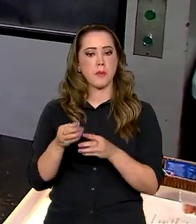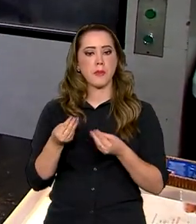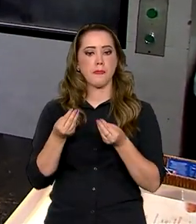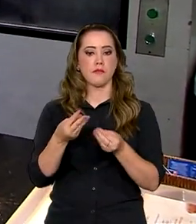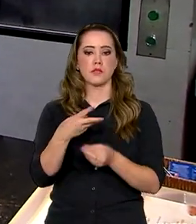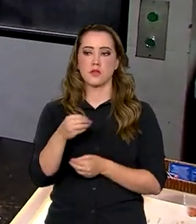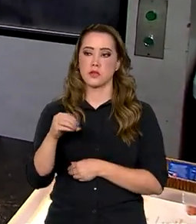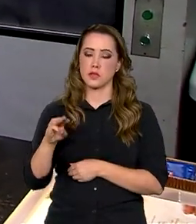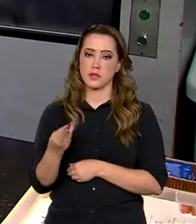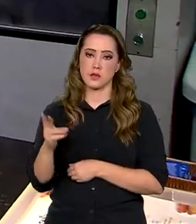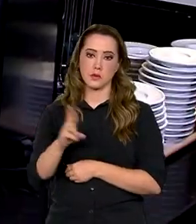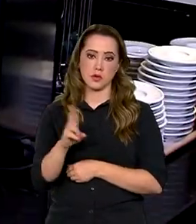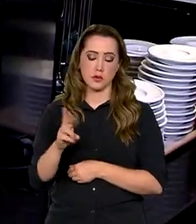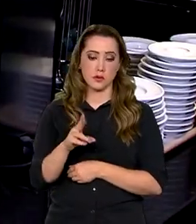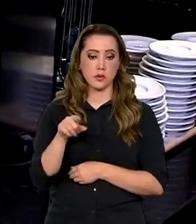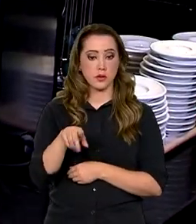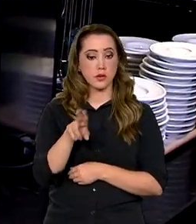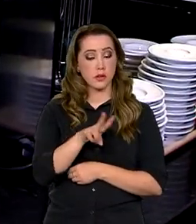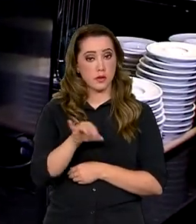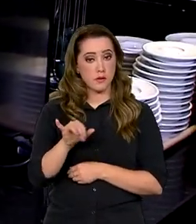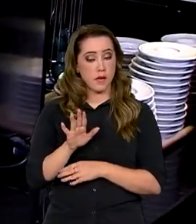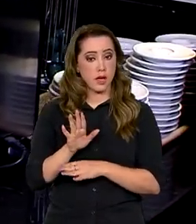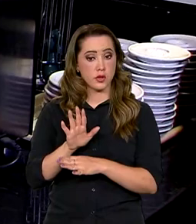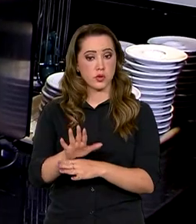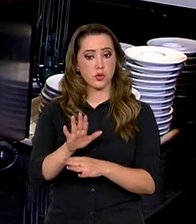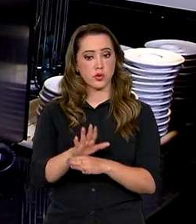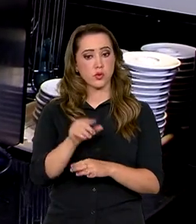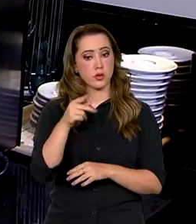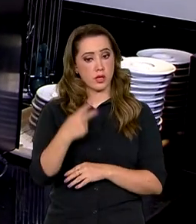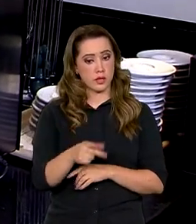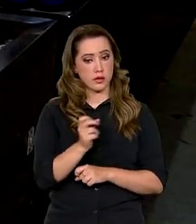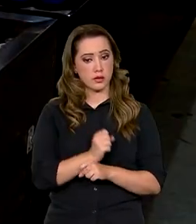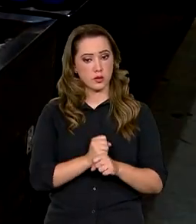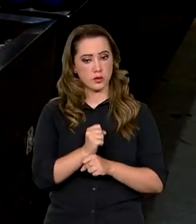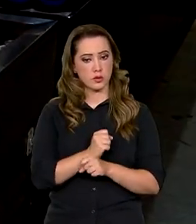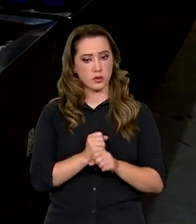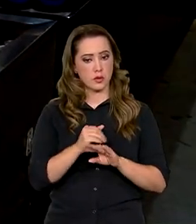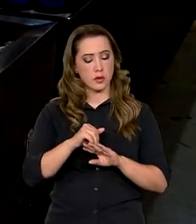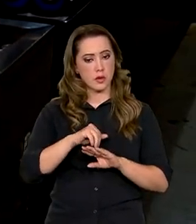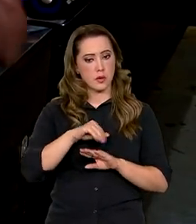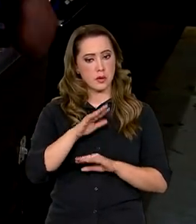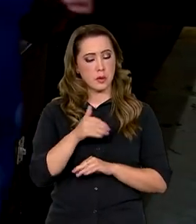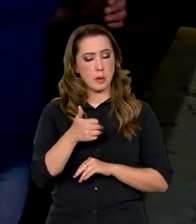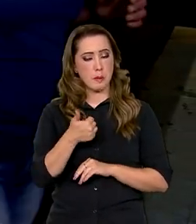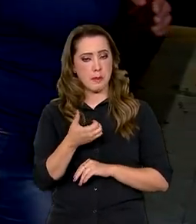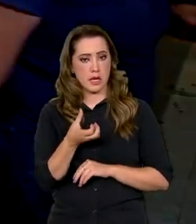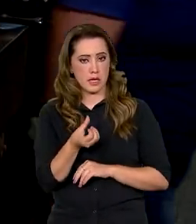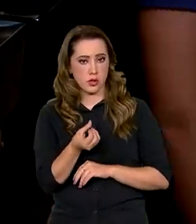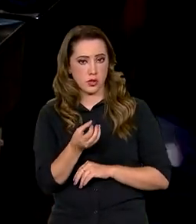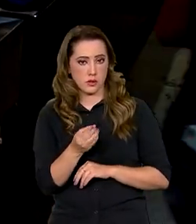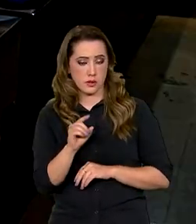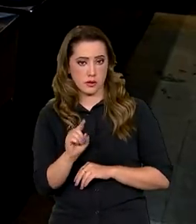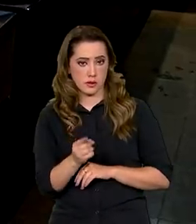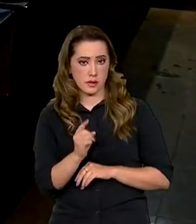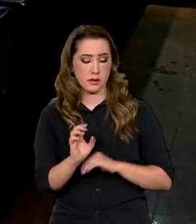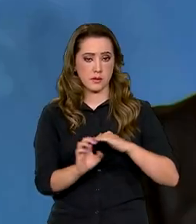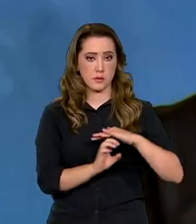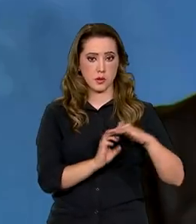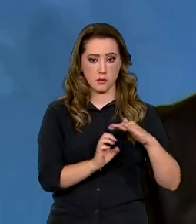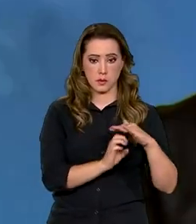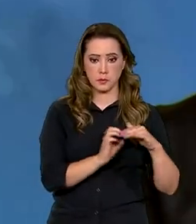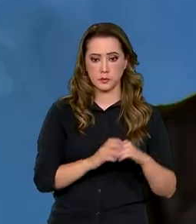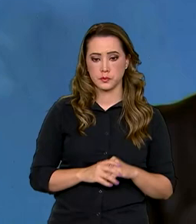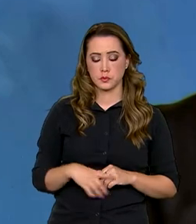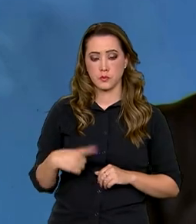milhões de reais, que devem beneficiar neste ano mais de 160 mil empreendedores.